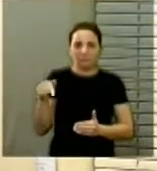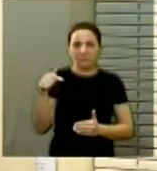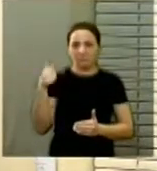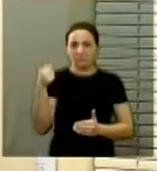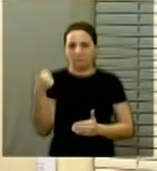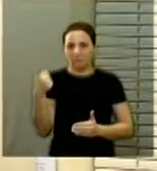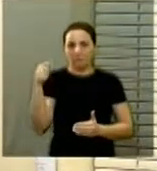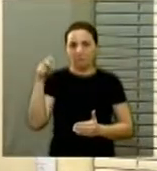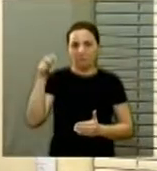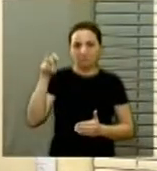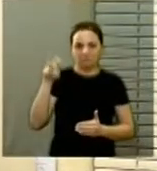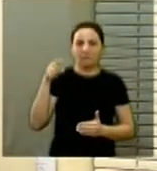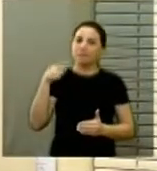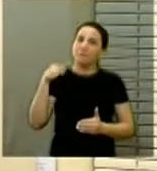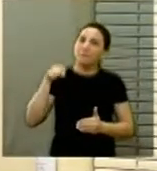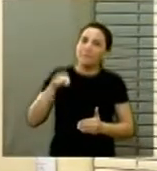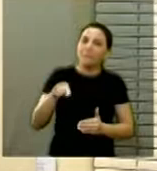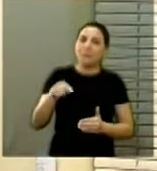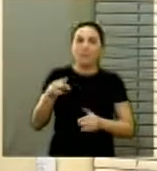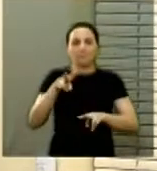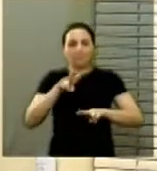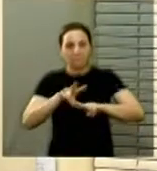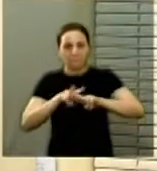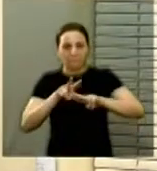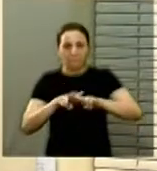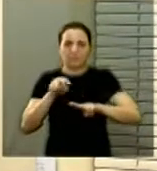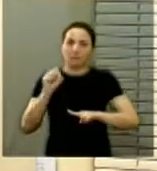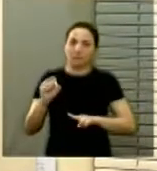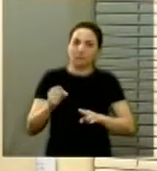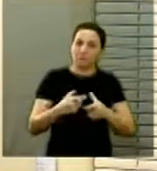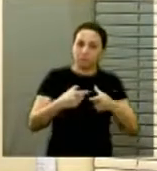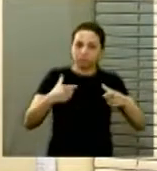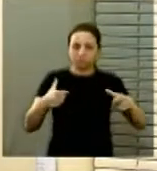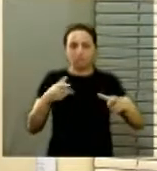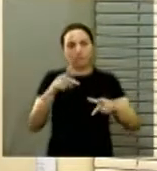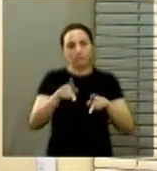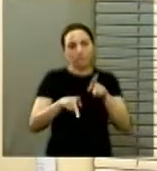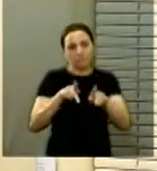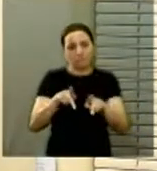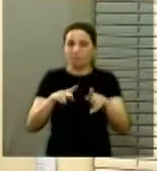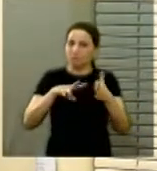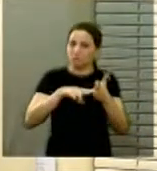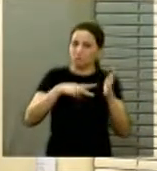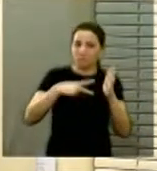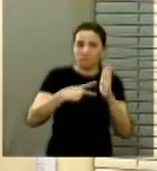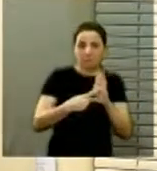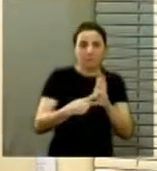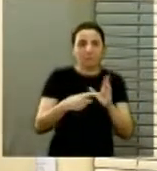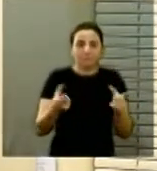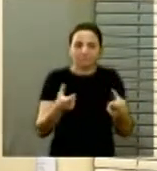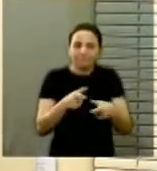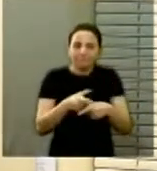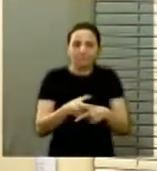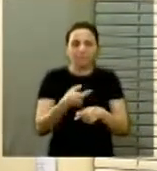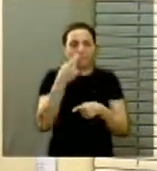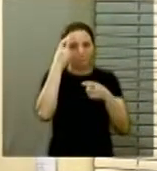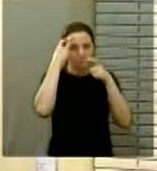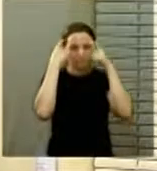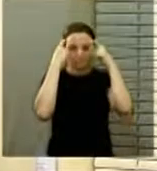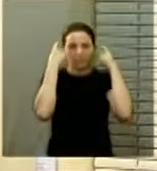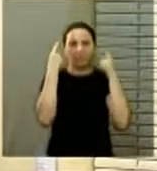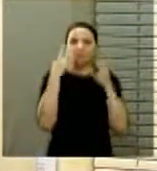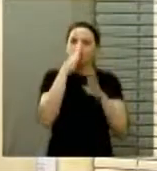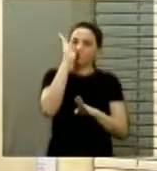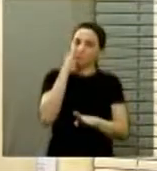presos no país. Temos a terceira maior população carcerária do mundo e isso não significa que estamos reduzindo a violência no Brasil.